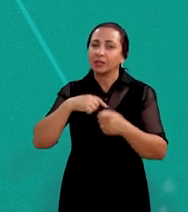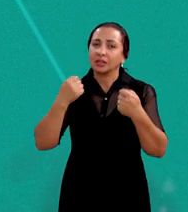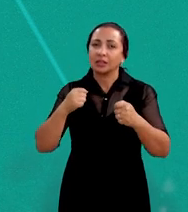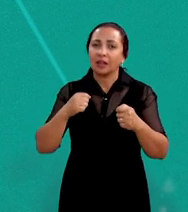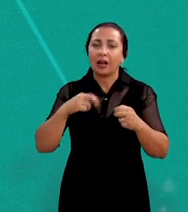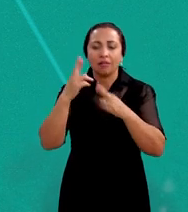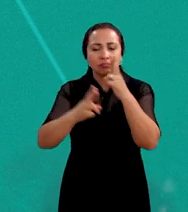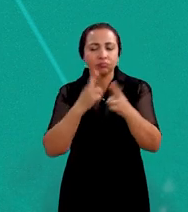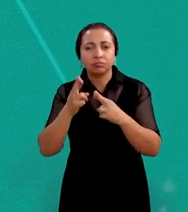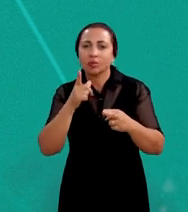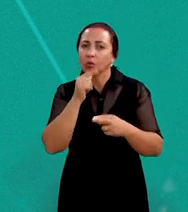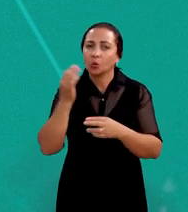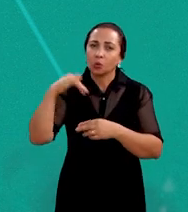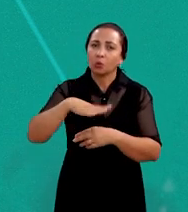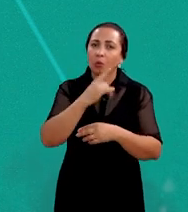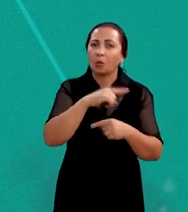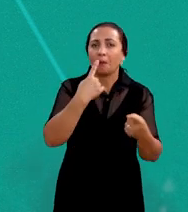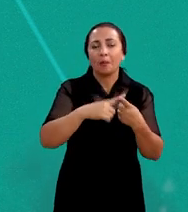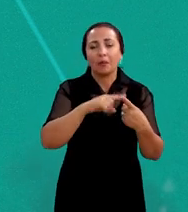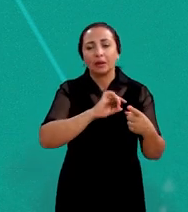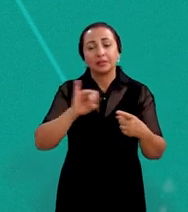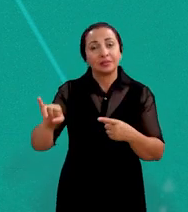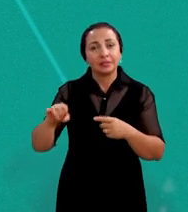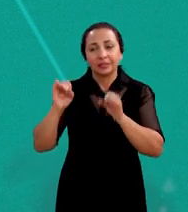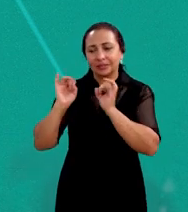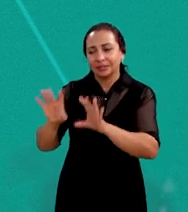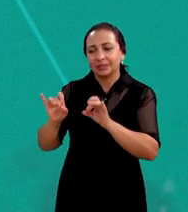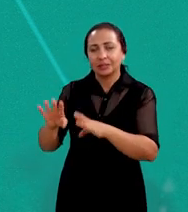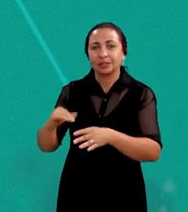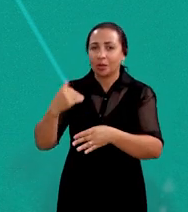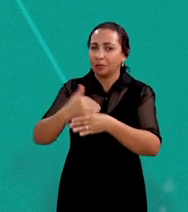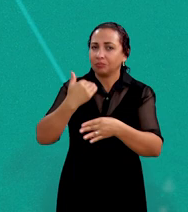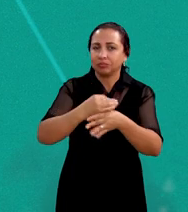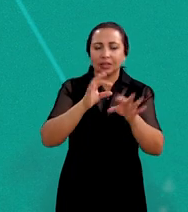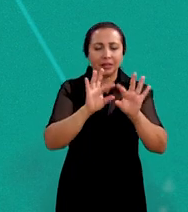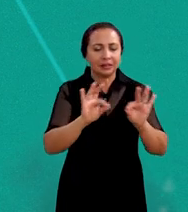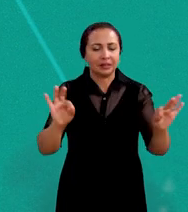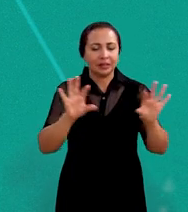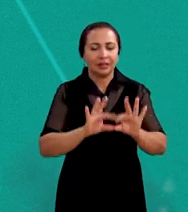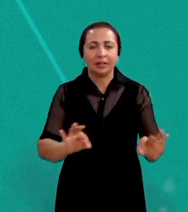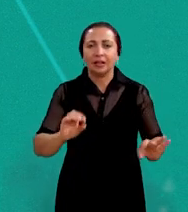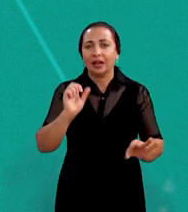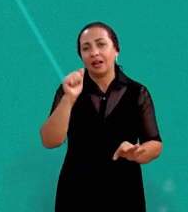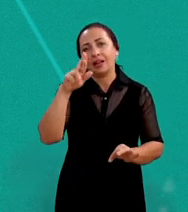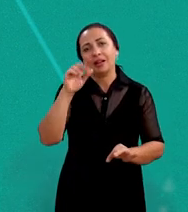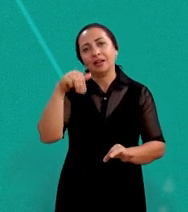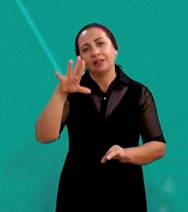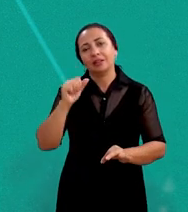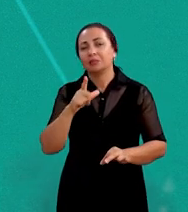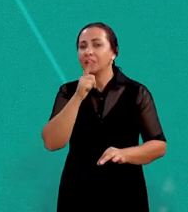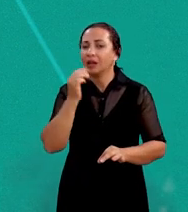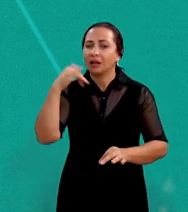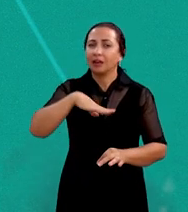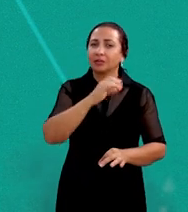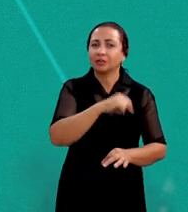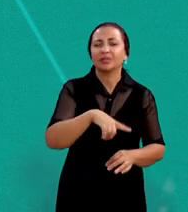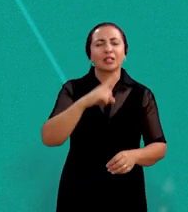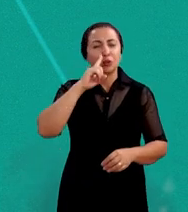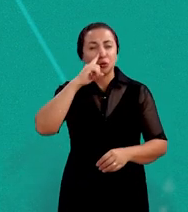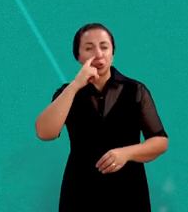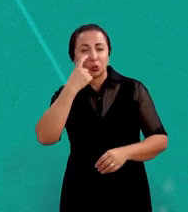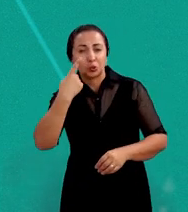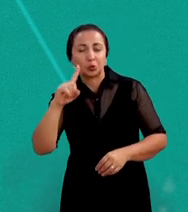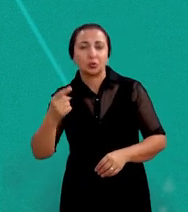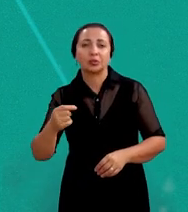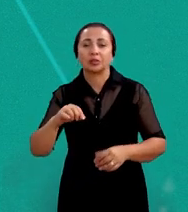precaução com o mar porque se eles deixarem a madeira e o arame lá o mar vai poluir muito mais e os peixes